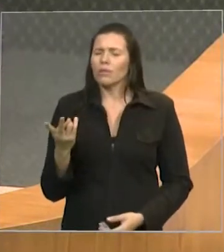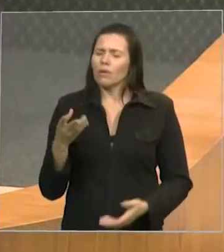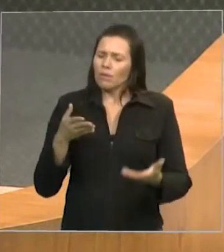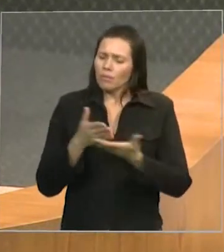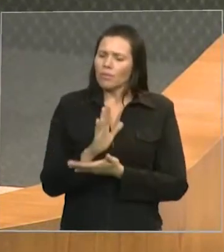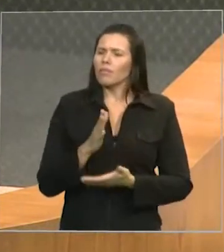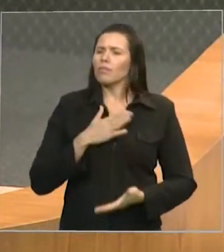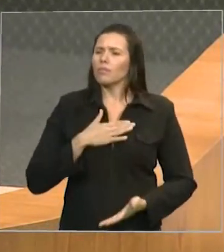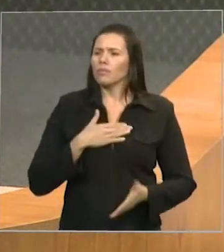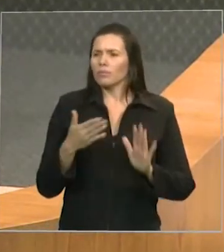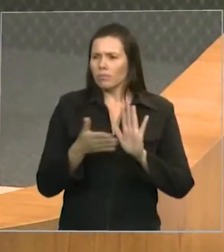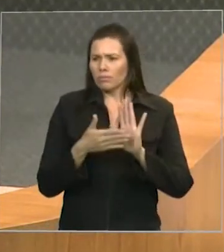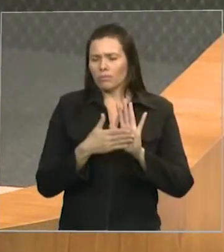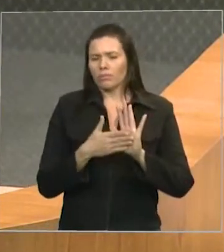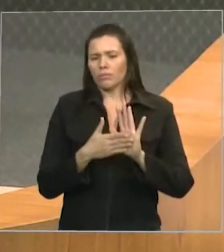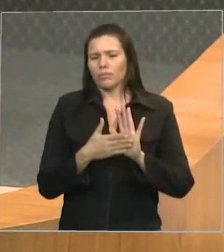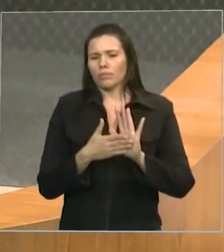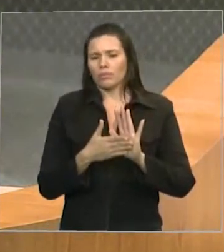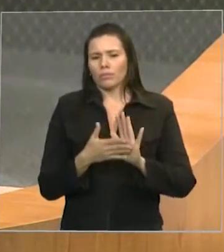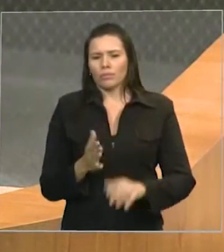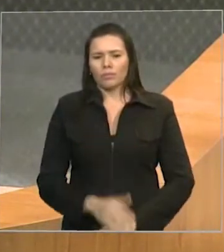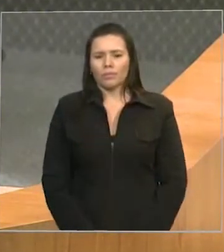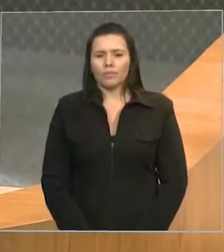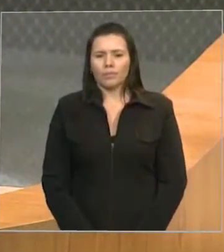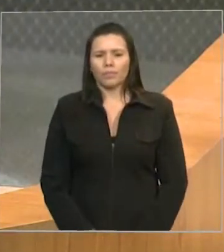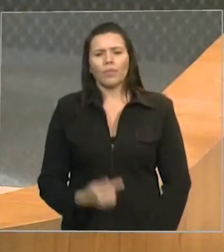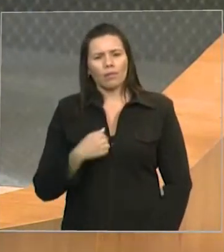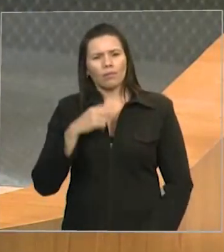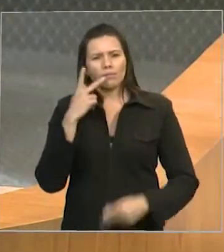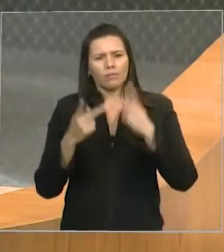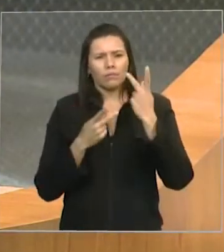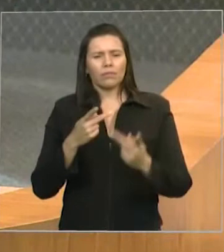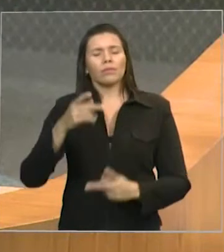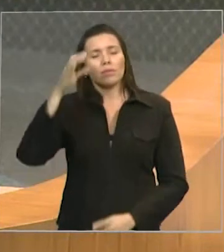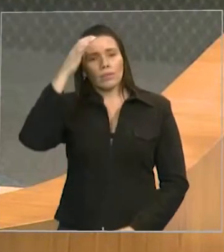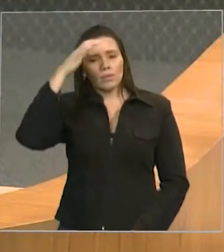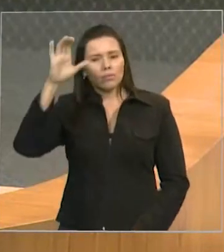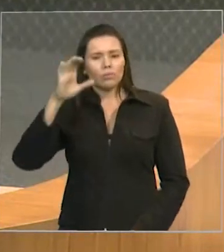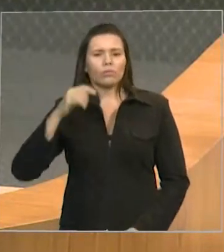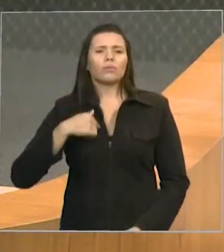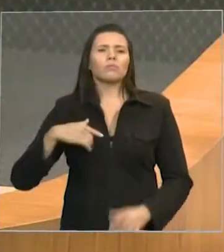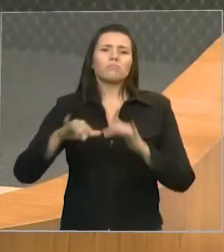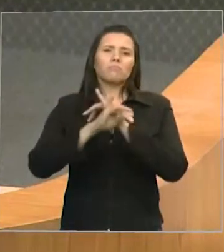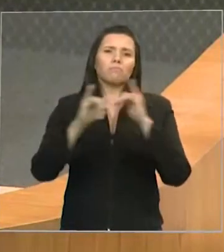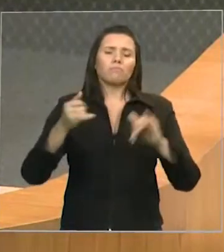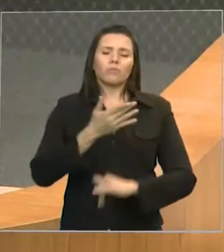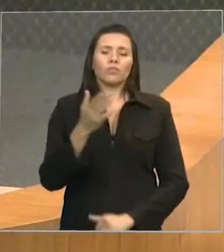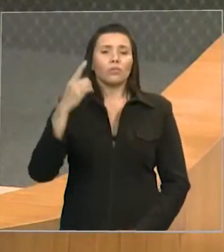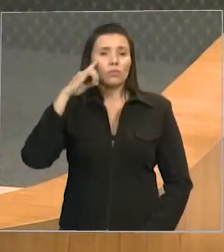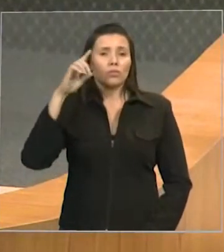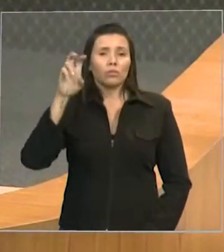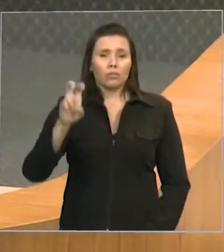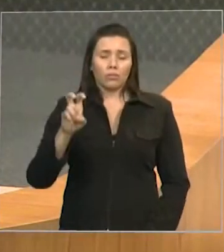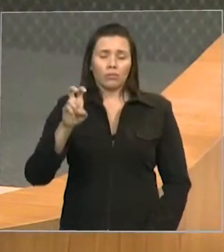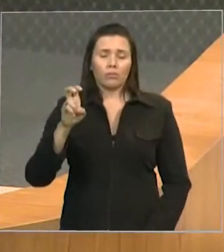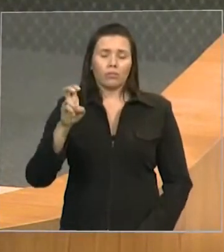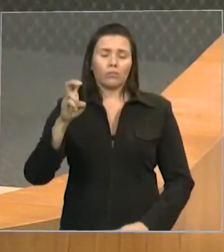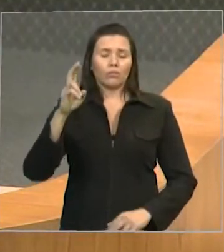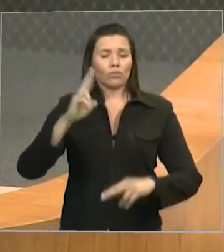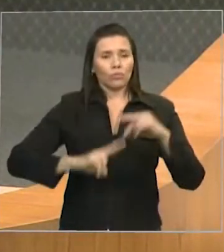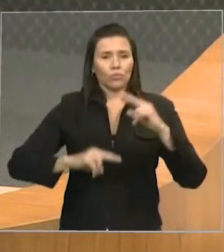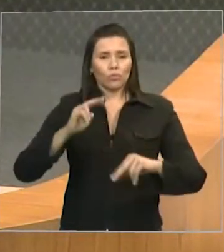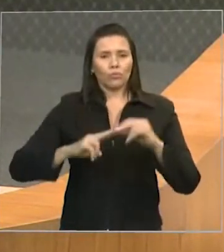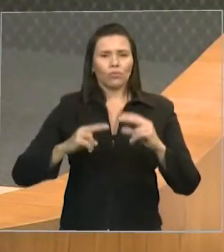também, senhor presidente, o registro, já falei da cultura, e também deixo o registro hoje, que é o dia 5 de junho, Dia